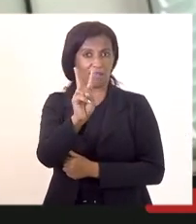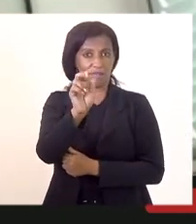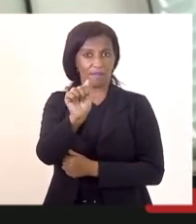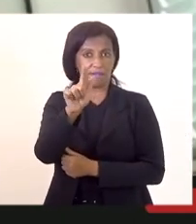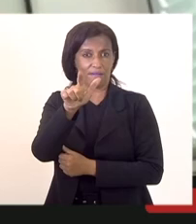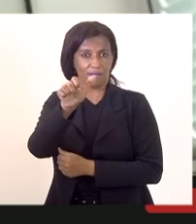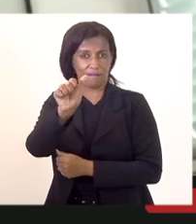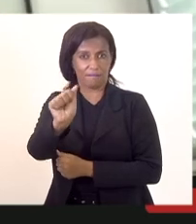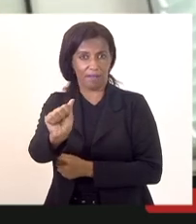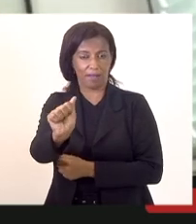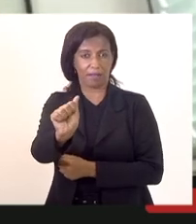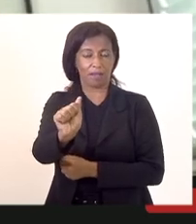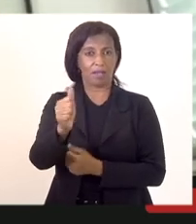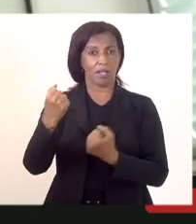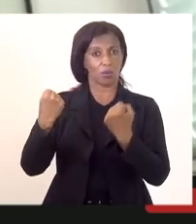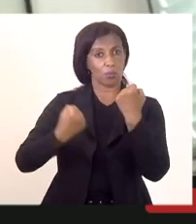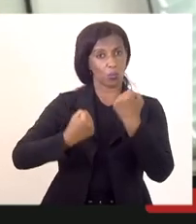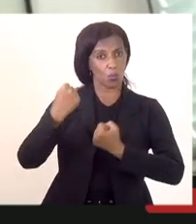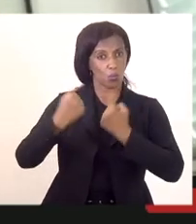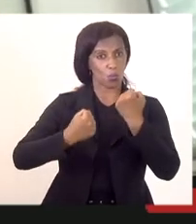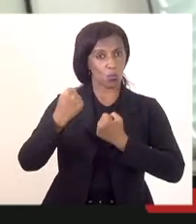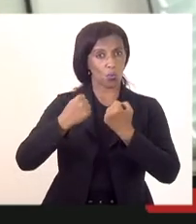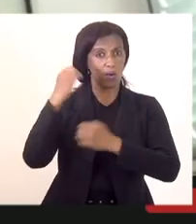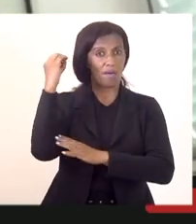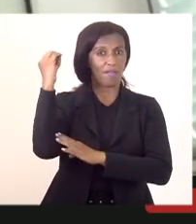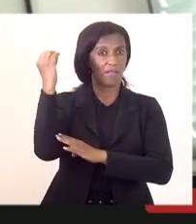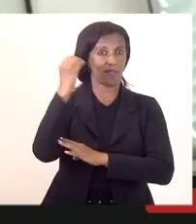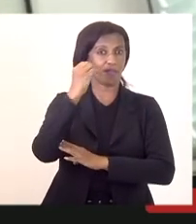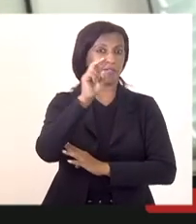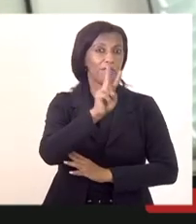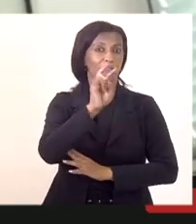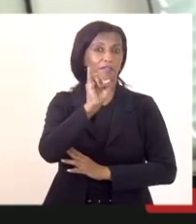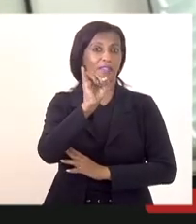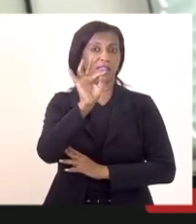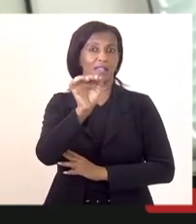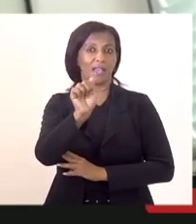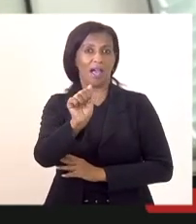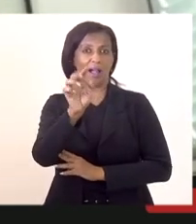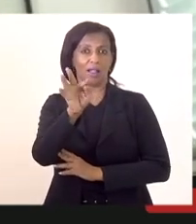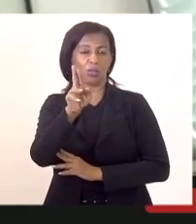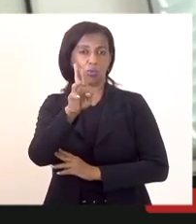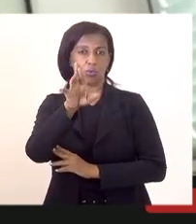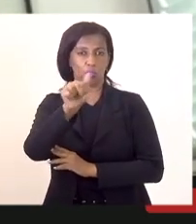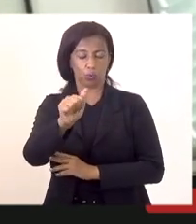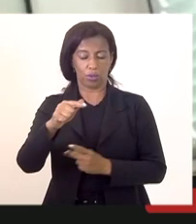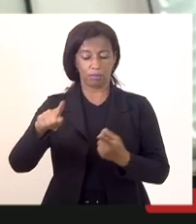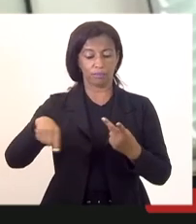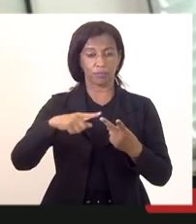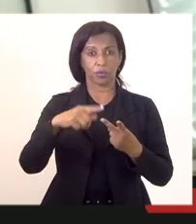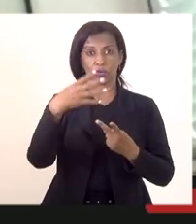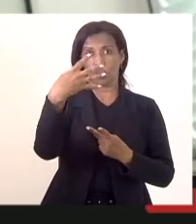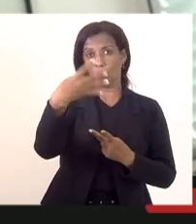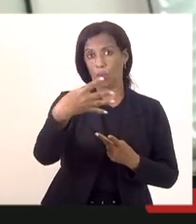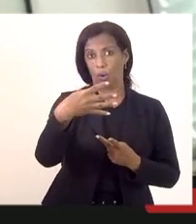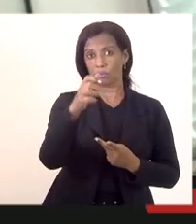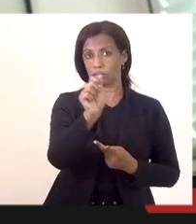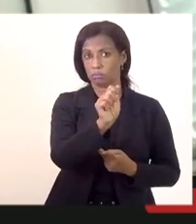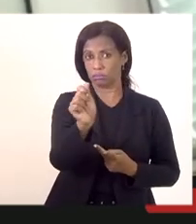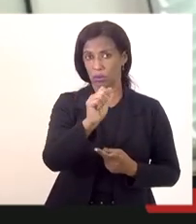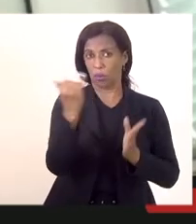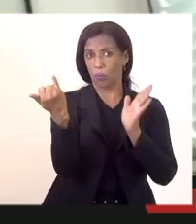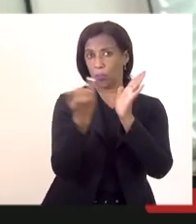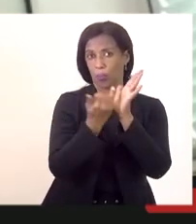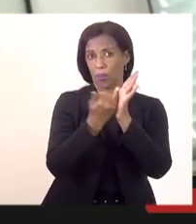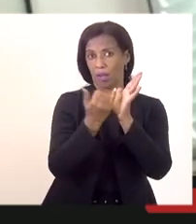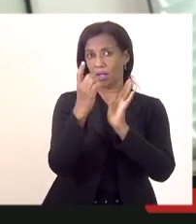e operador de viatura, considerando as necessidades institucionais. No dia 4 de agosto, foi publicado no Diário